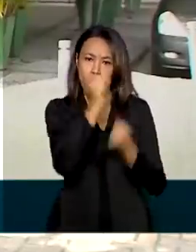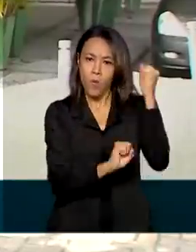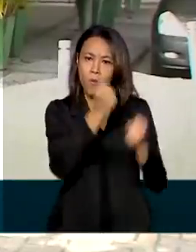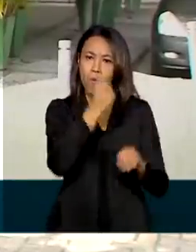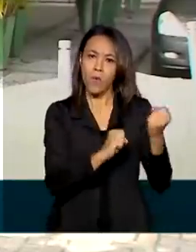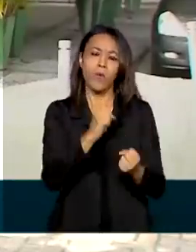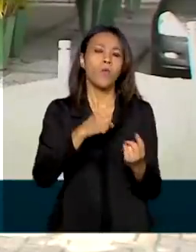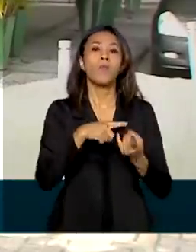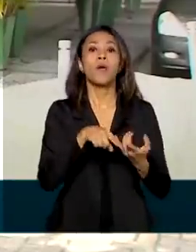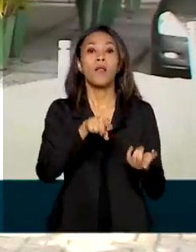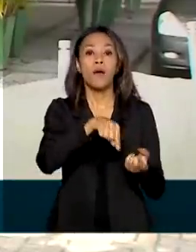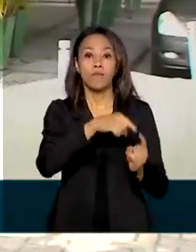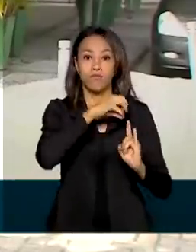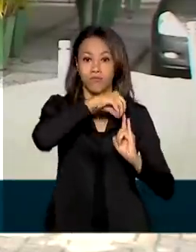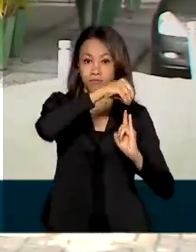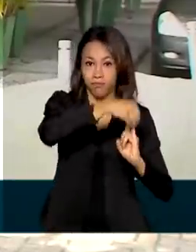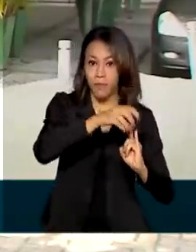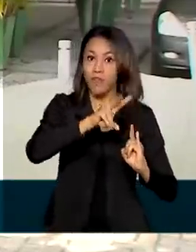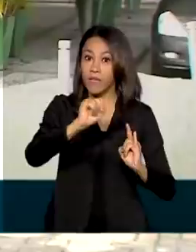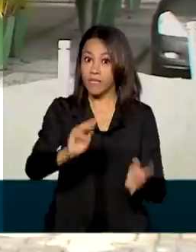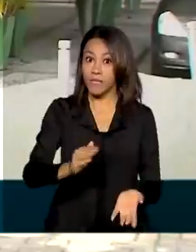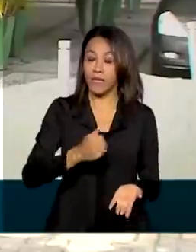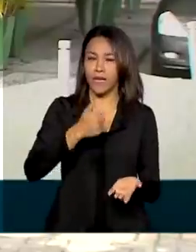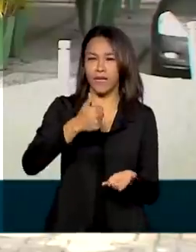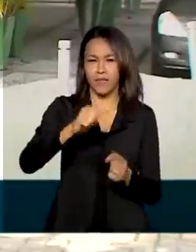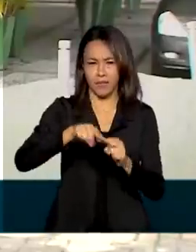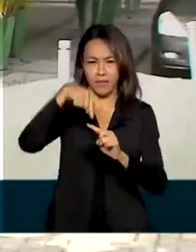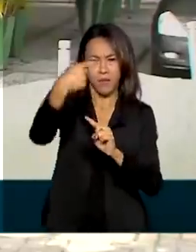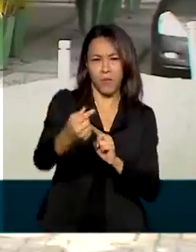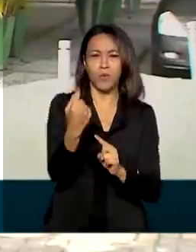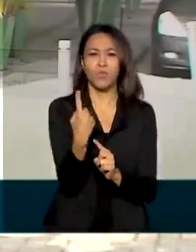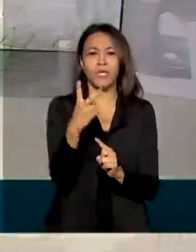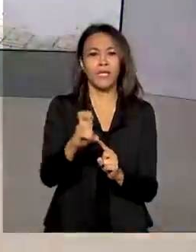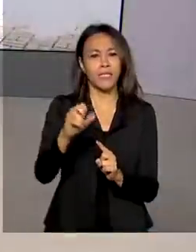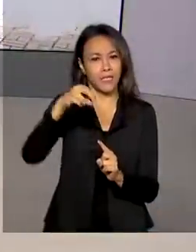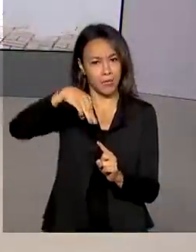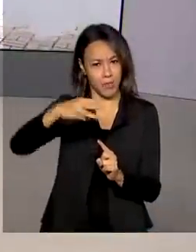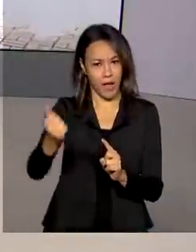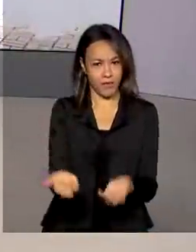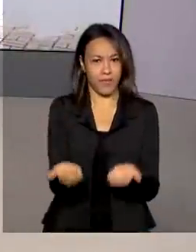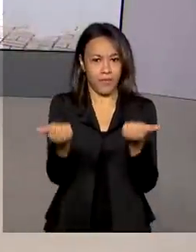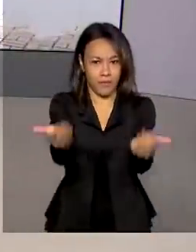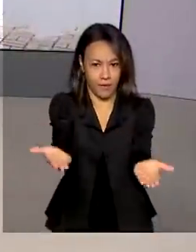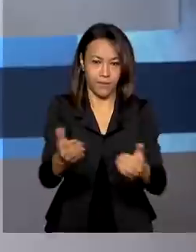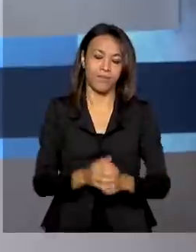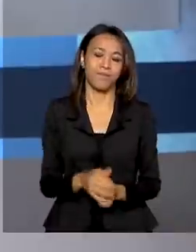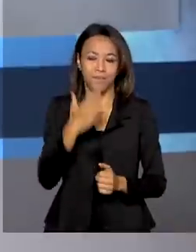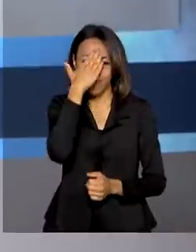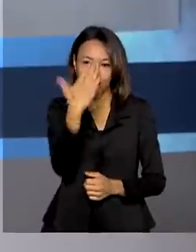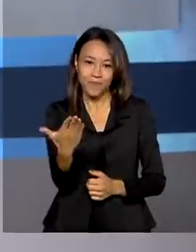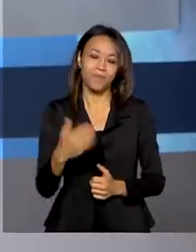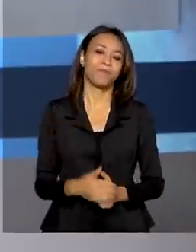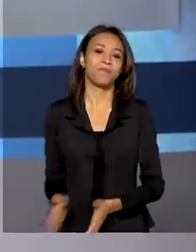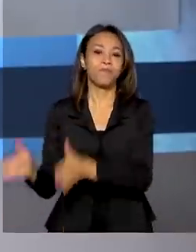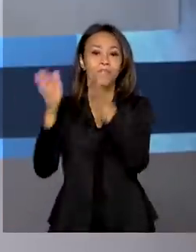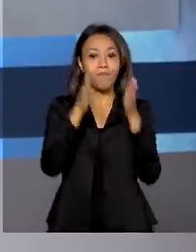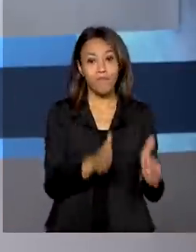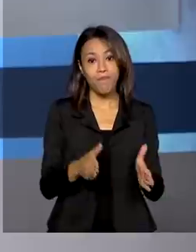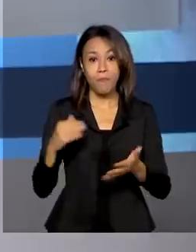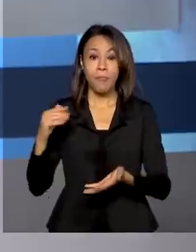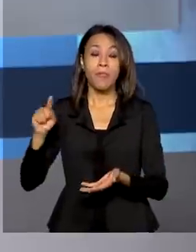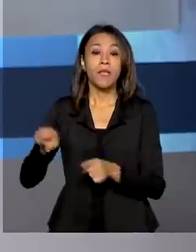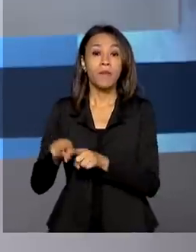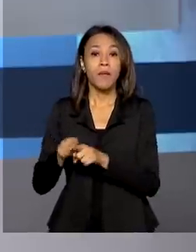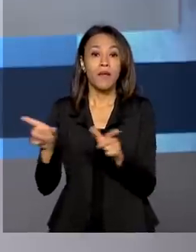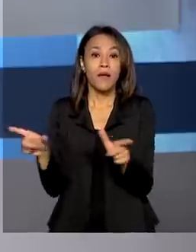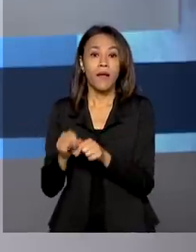remessa deve ser entregue na segunda quinzena de março. Obrigada pelas suas informações, Tiago. A Agência Nacional de